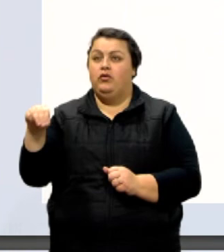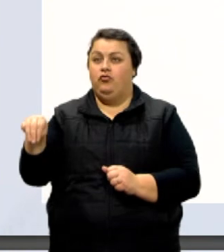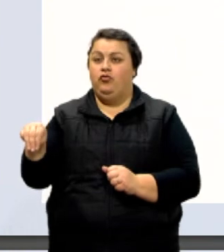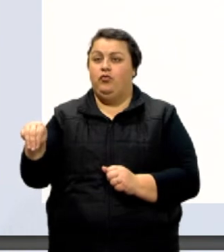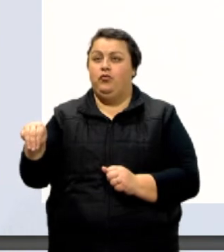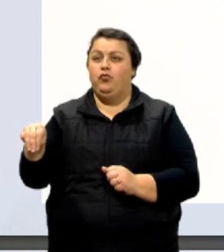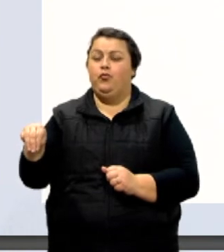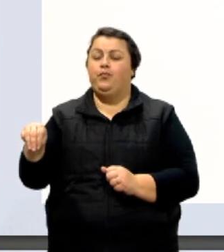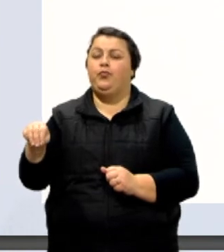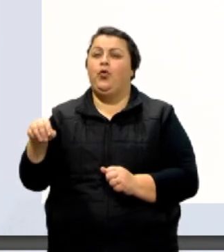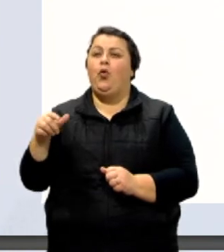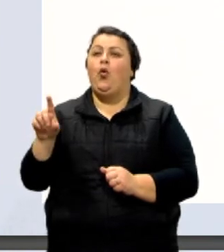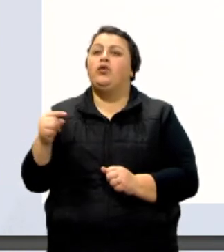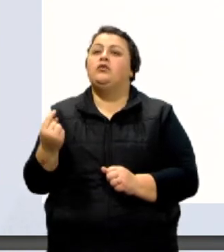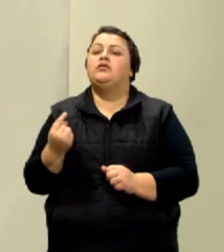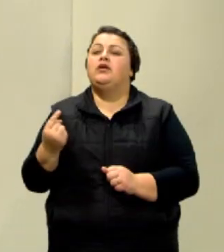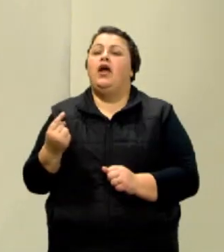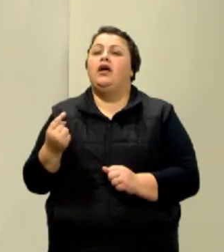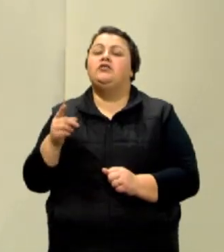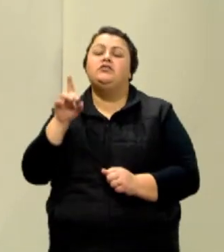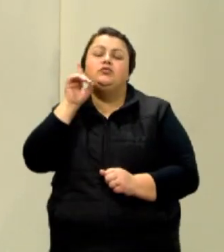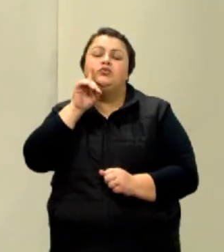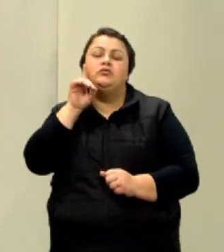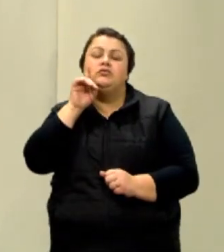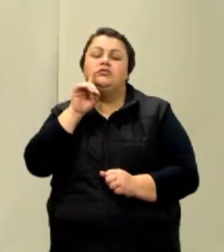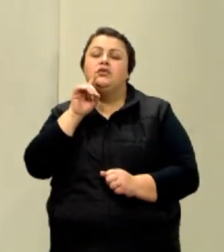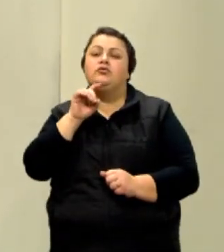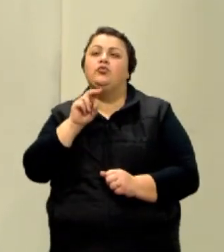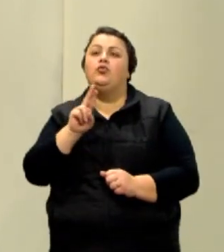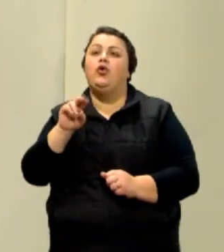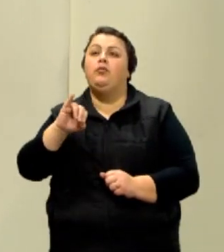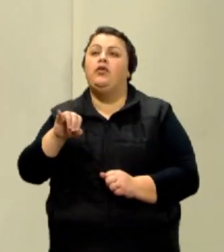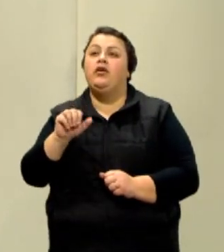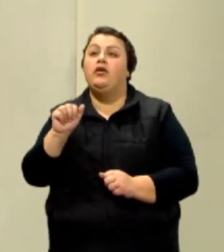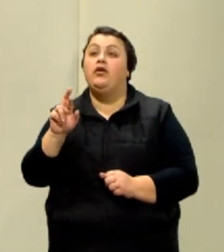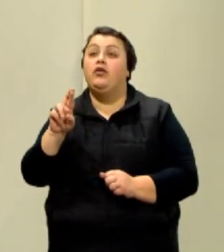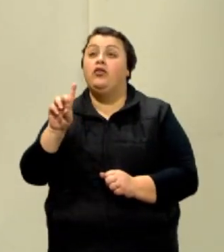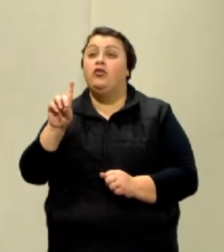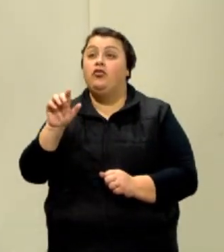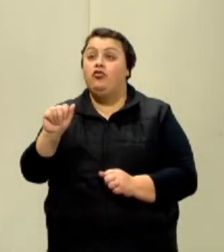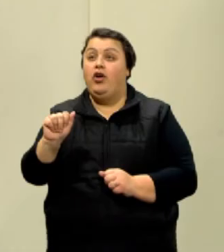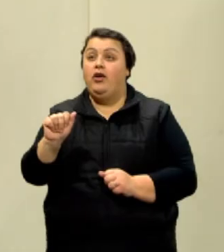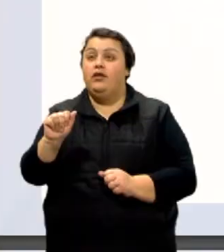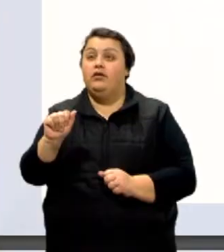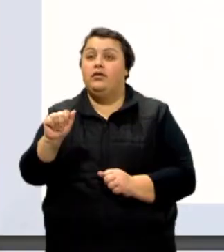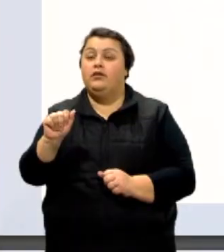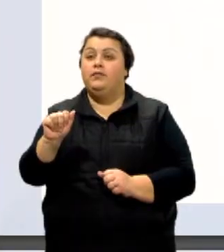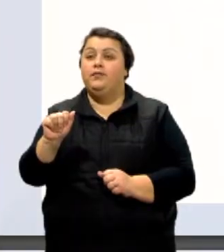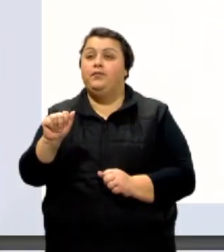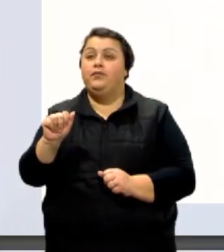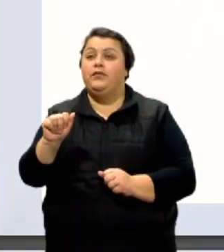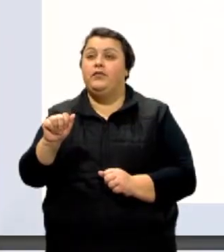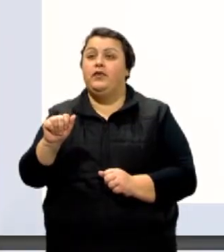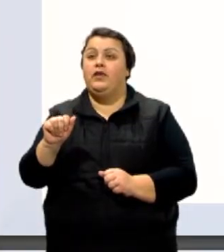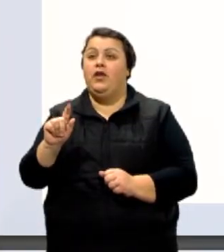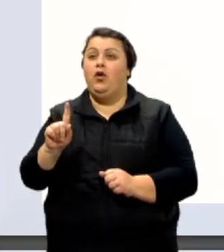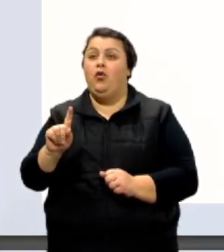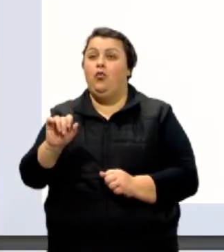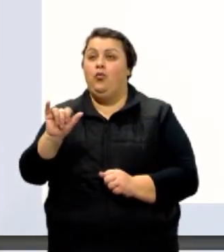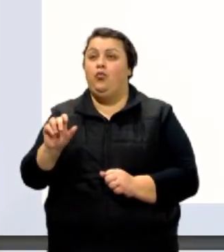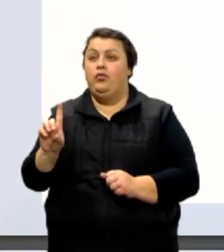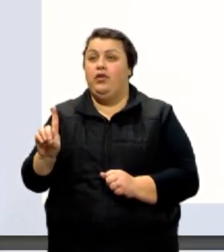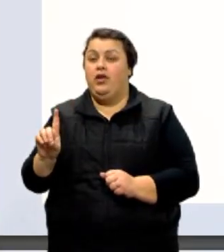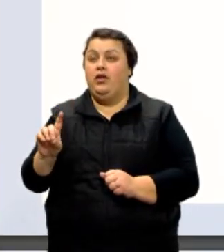unidade que se usa nos Estados Unidos bastante, que é a JARD, IARD. Vale 91,44